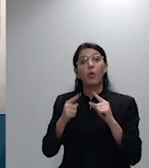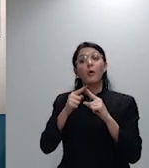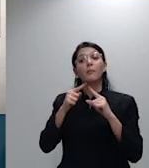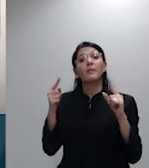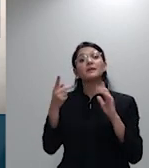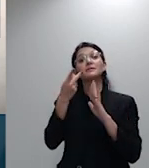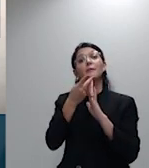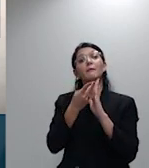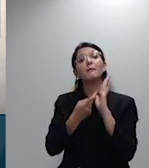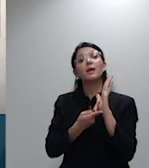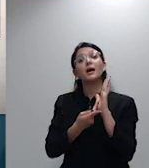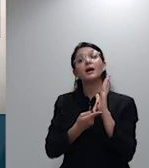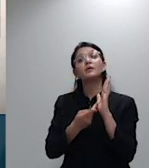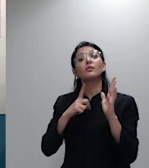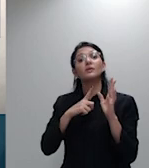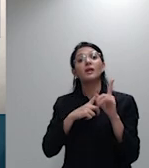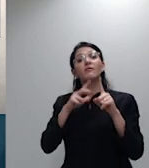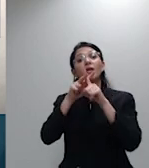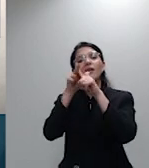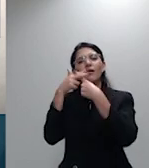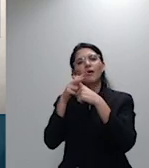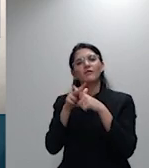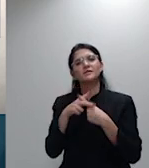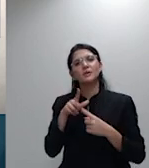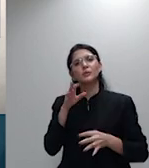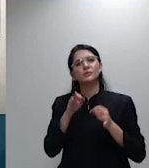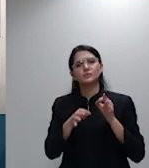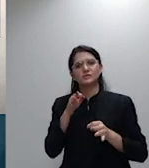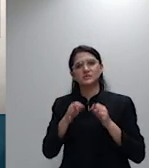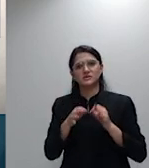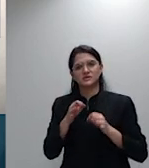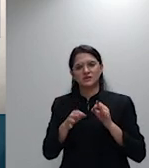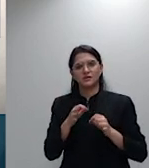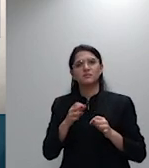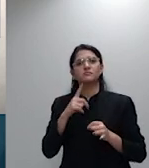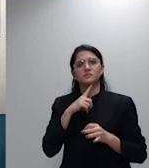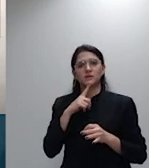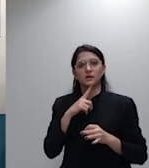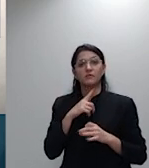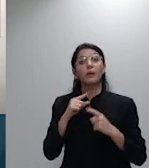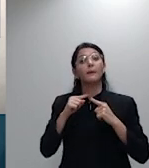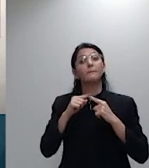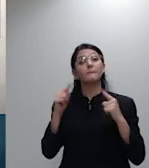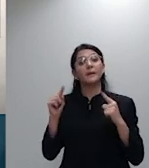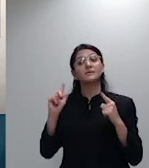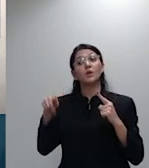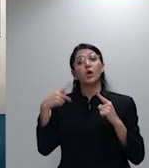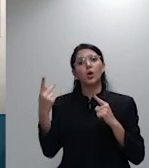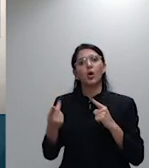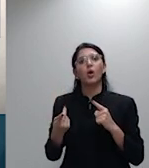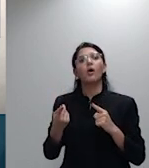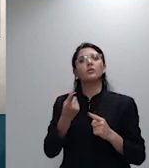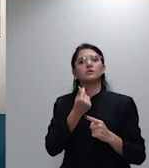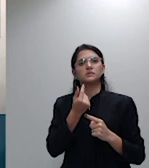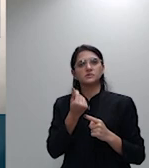enquanto que ao passo que o plano com maior índice que foi 131,73% foi